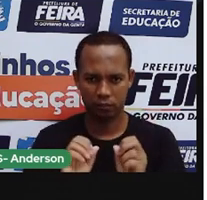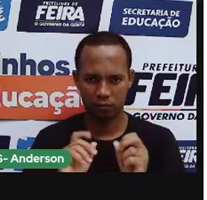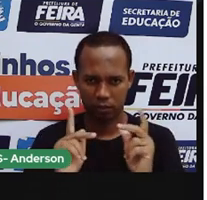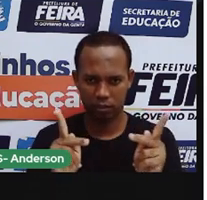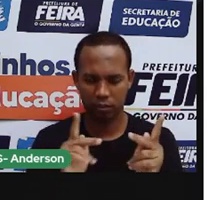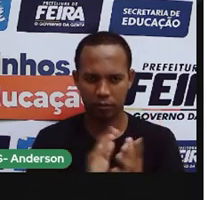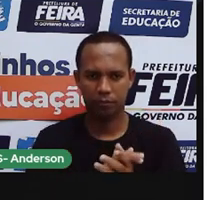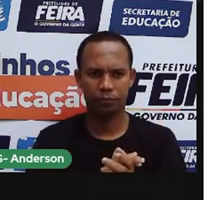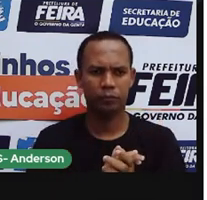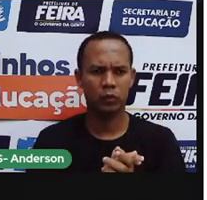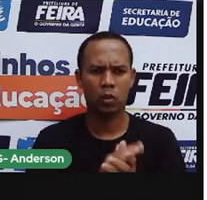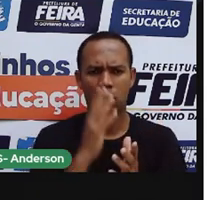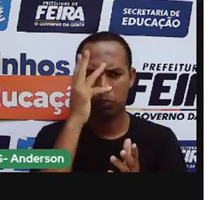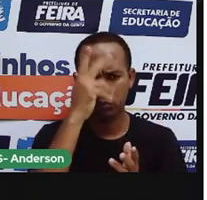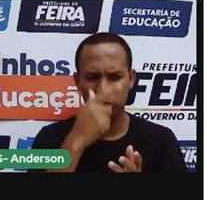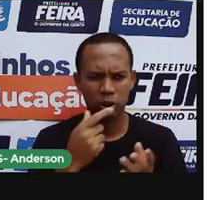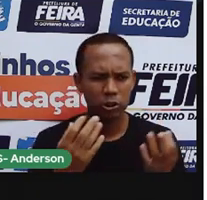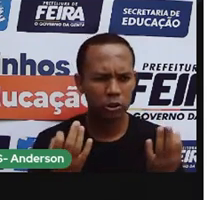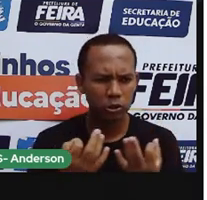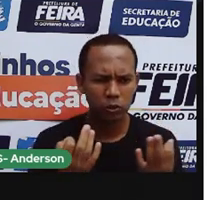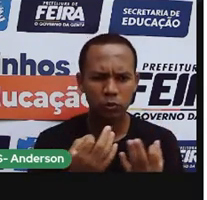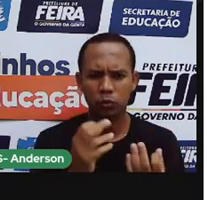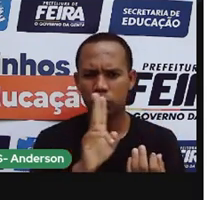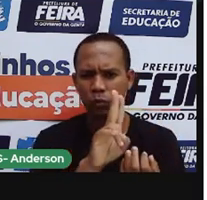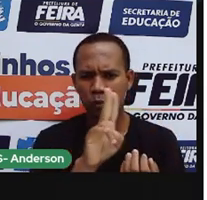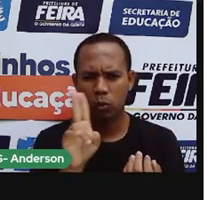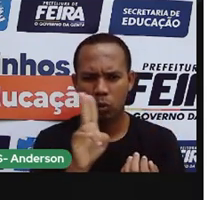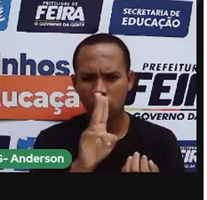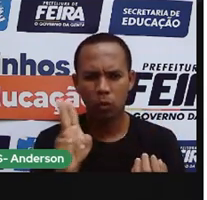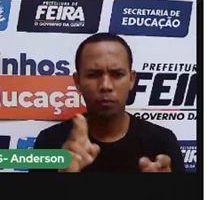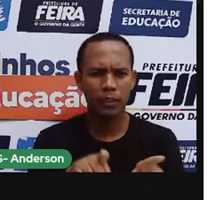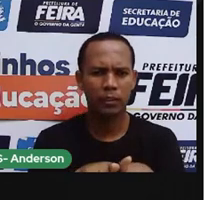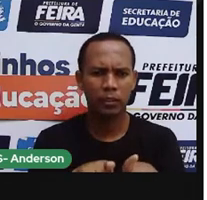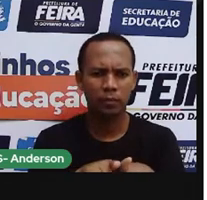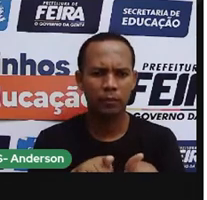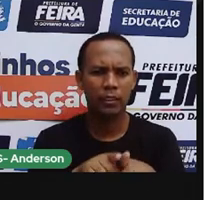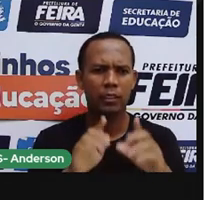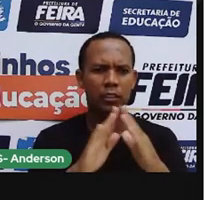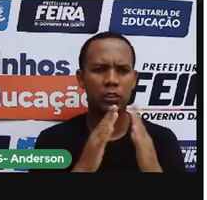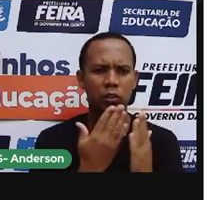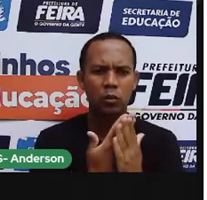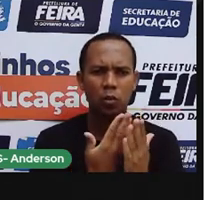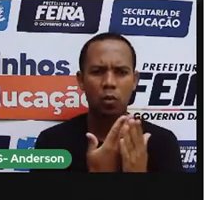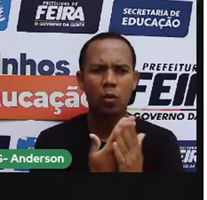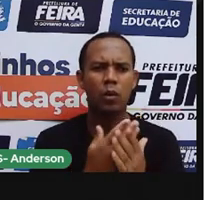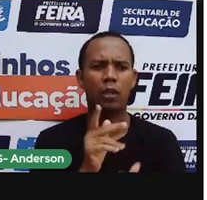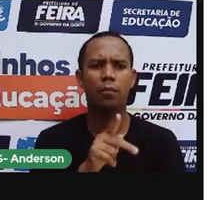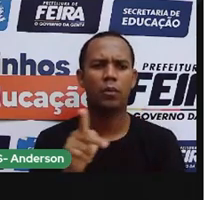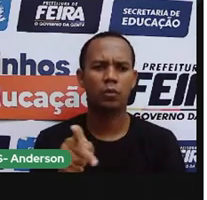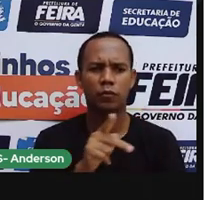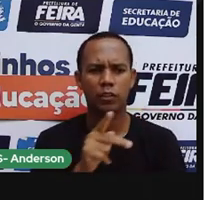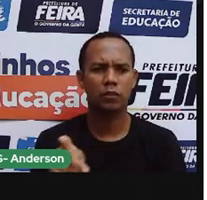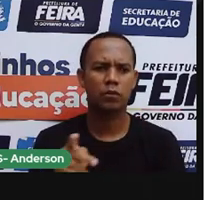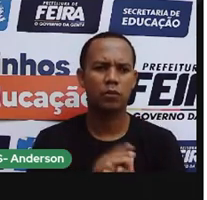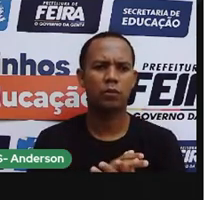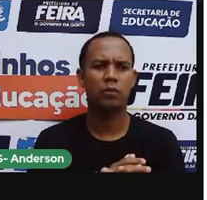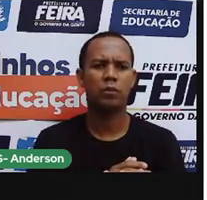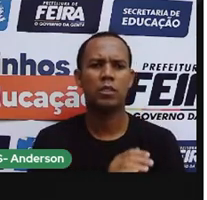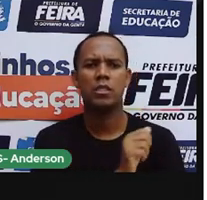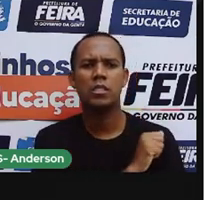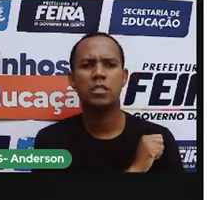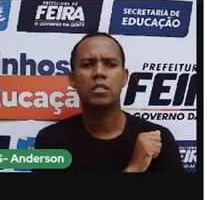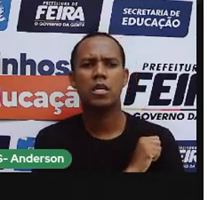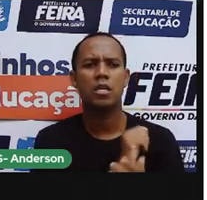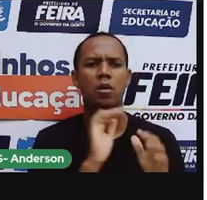Arruma bonitinho, põe o seu nome em cima, o nome da sua escola, o nome do seu professor, a sua série, que é